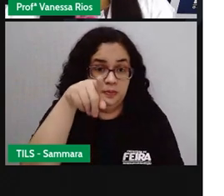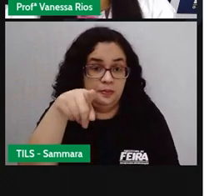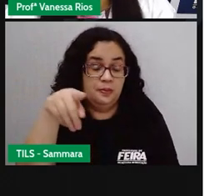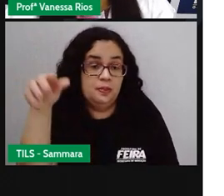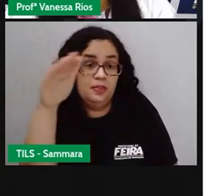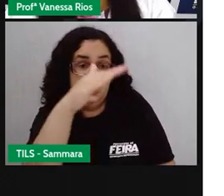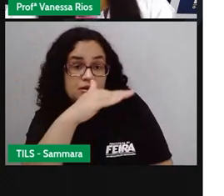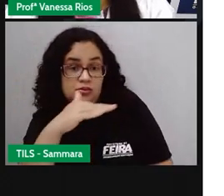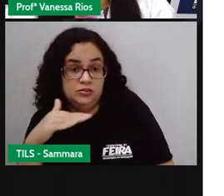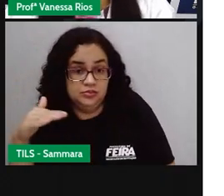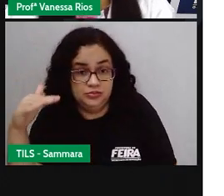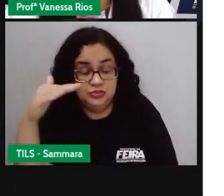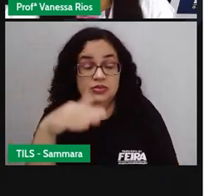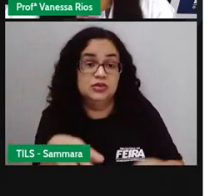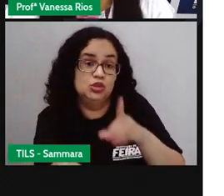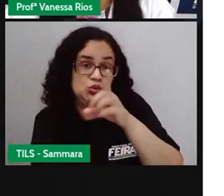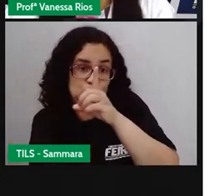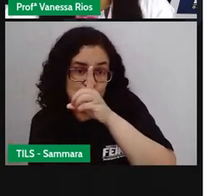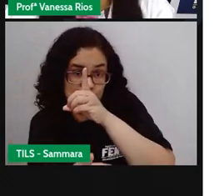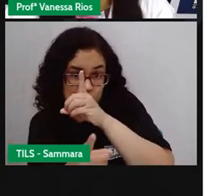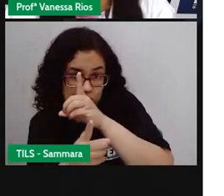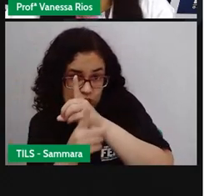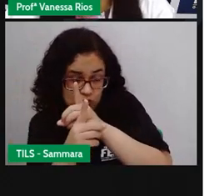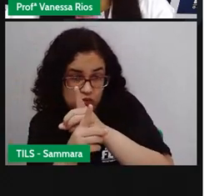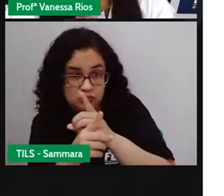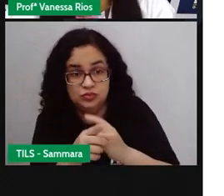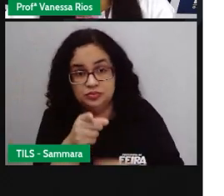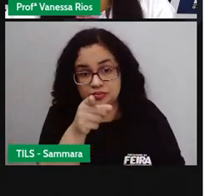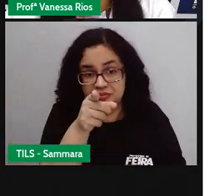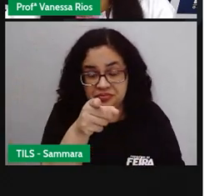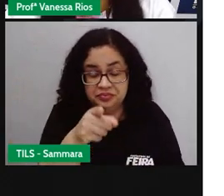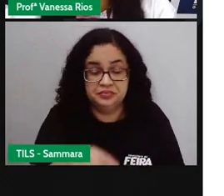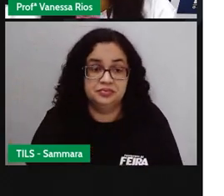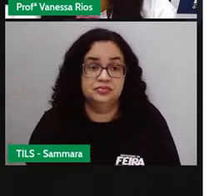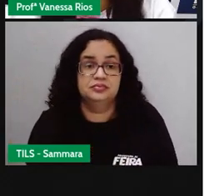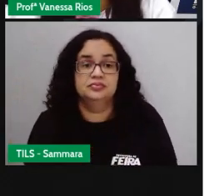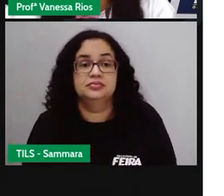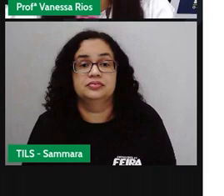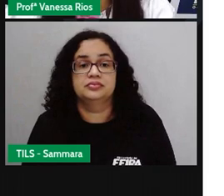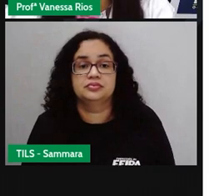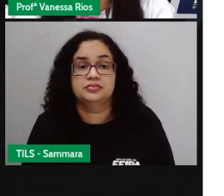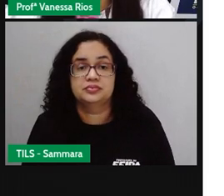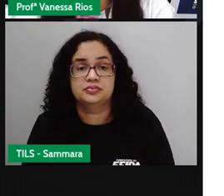área territorial, a gente vai encontrar a densidade demográfica.